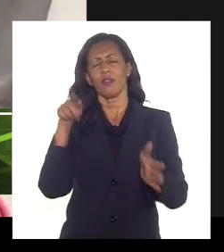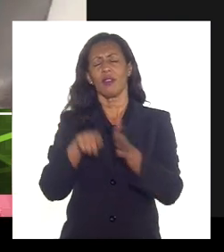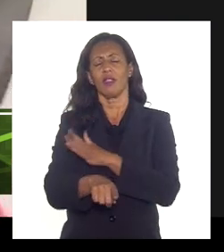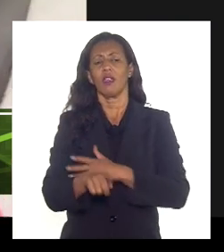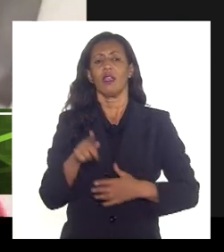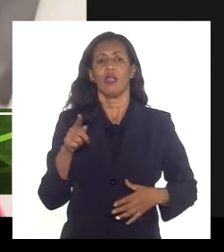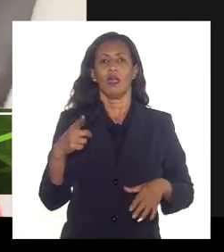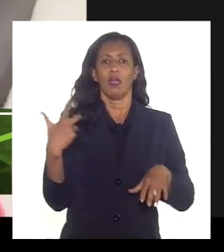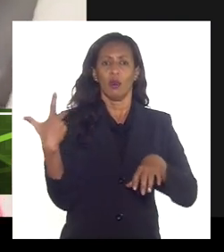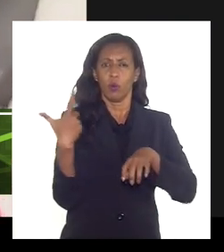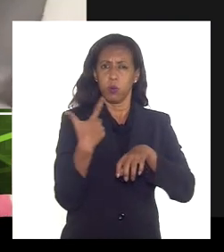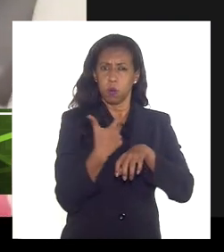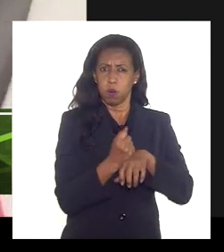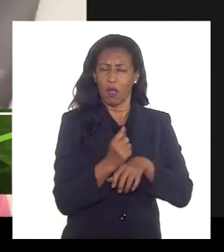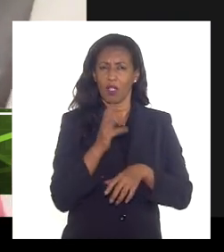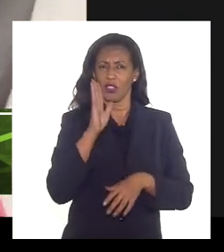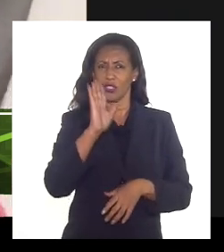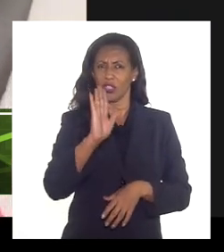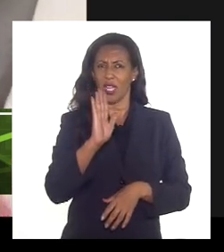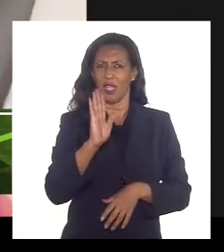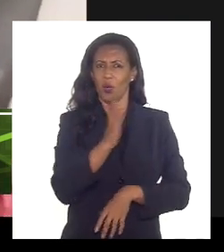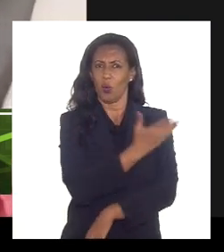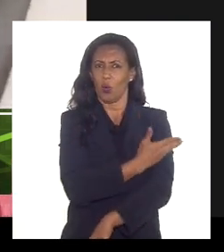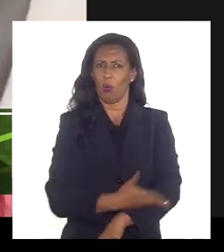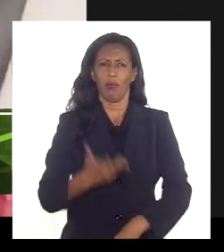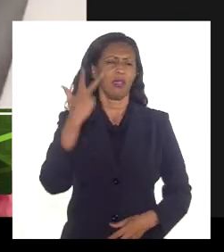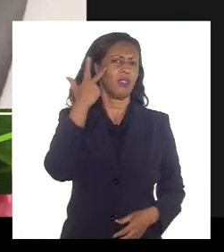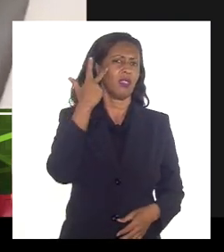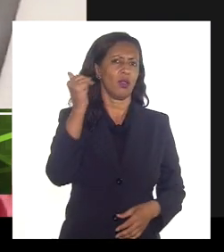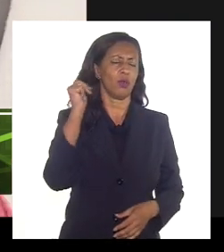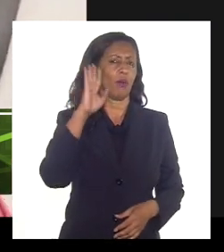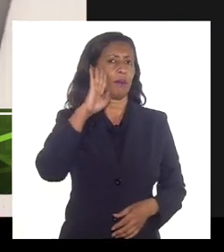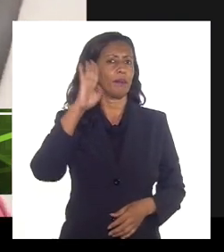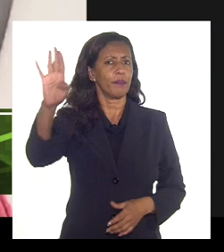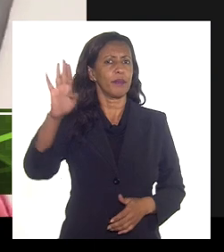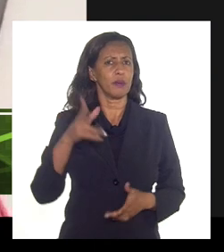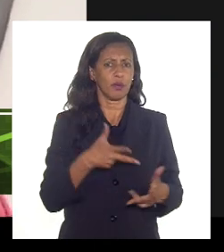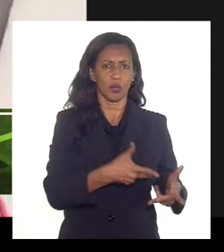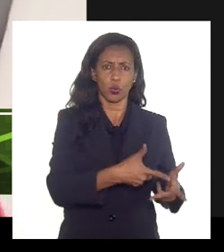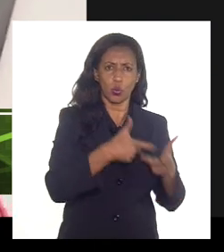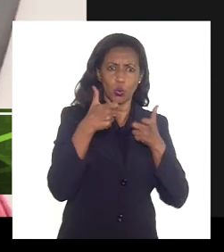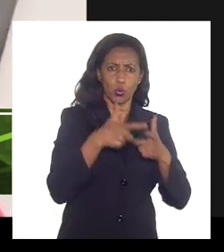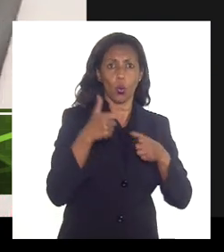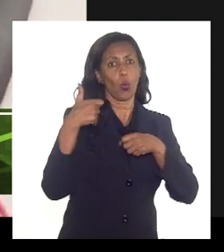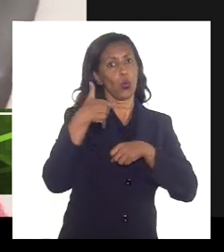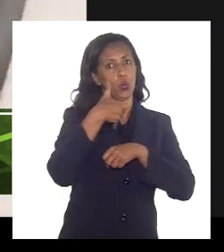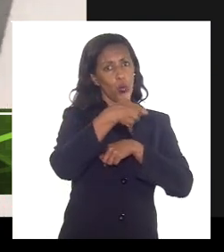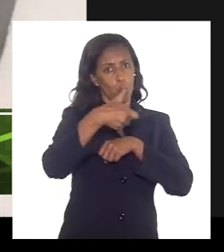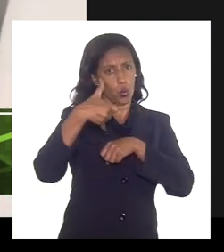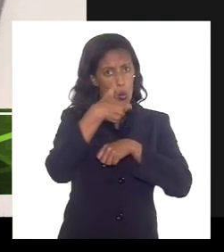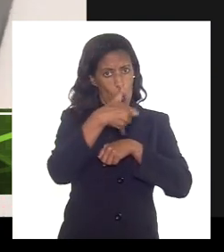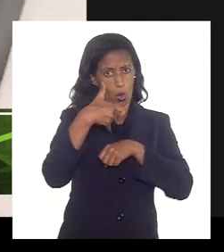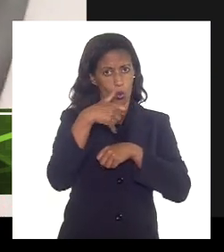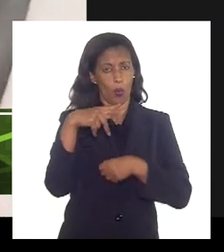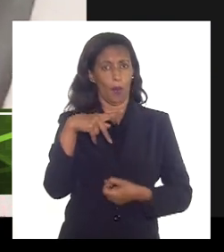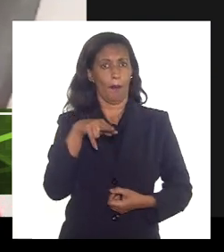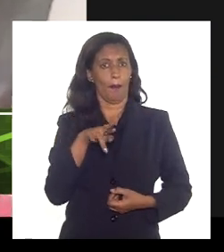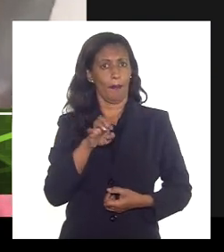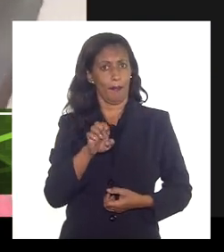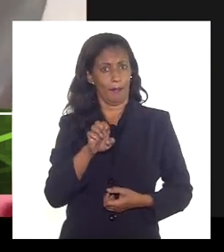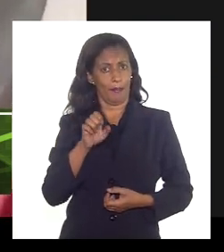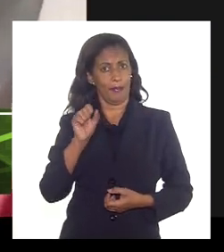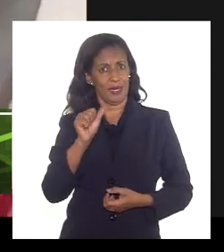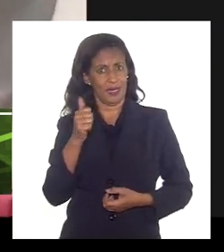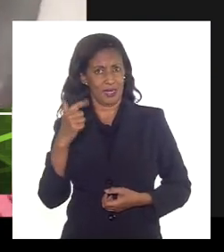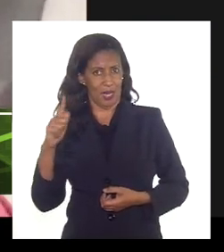era já era uma conduta natural principalmente na extração do óleo que vem do pré-sal e também